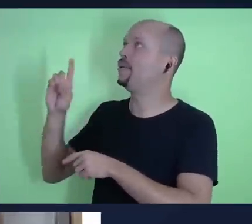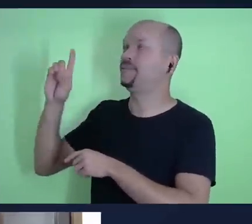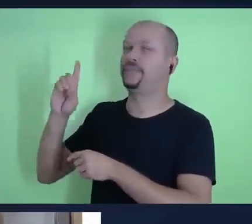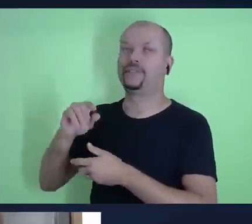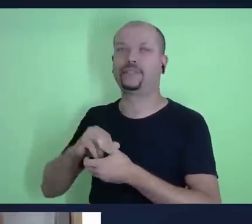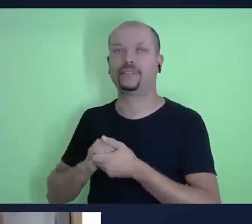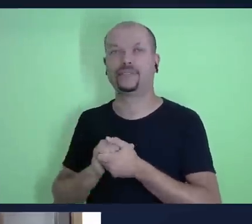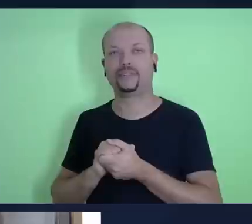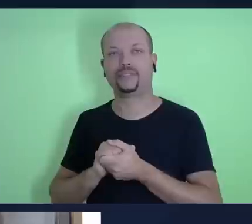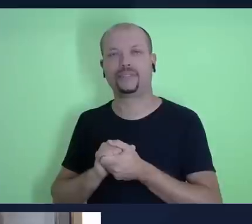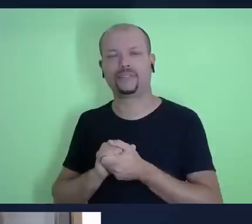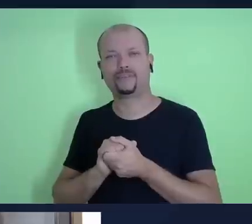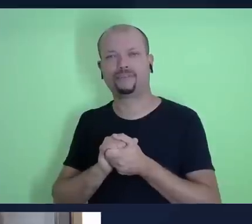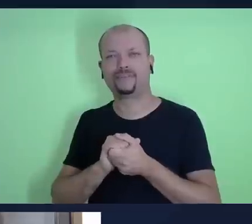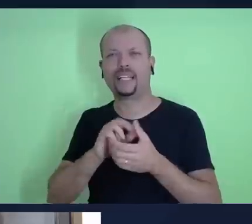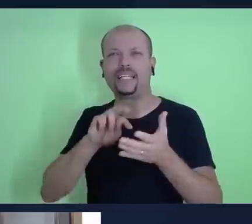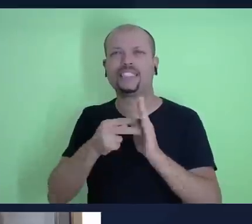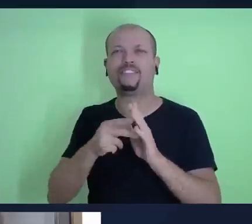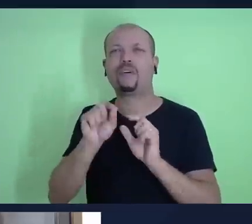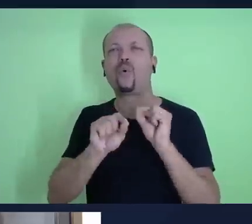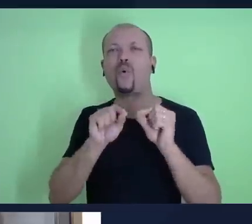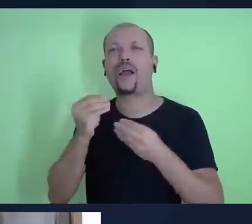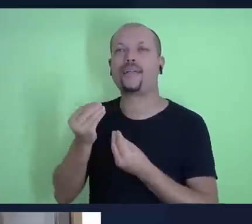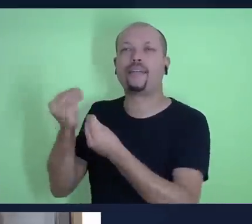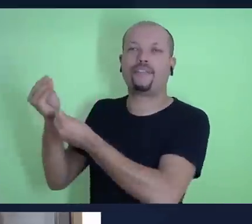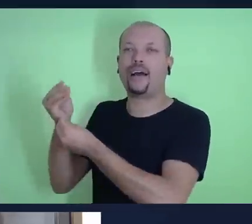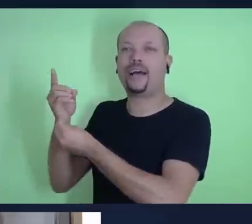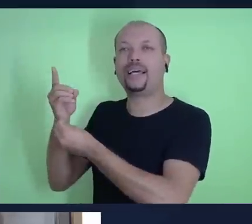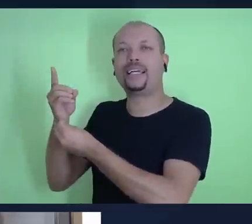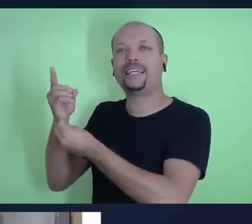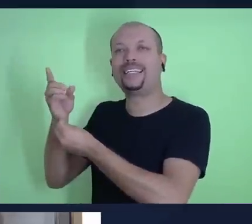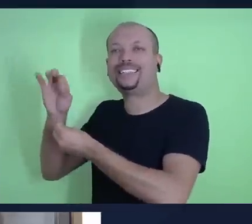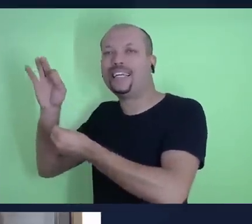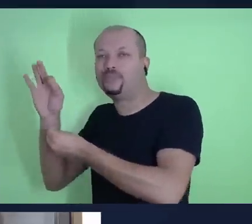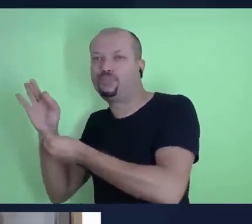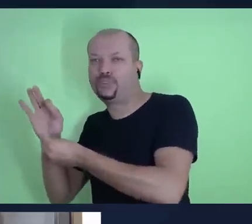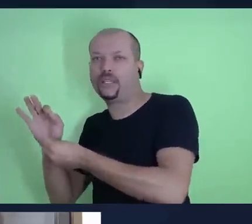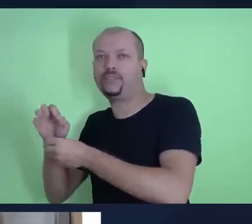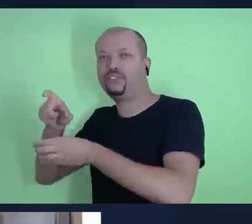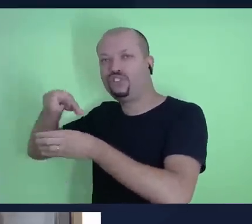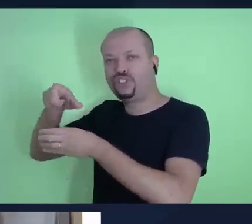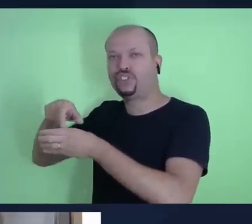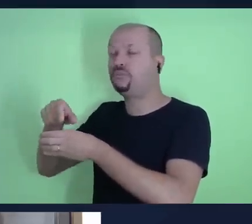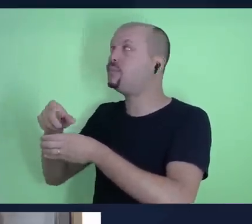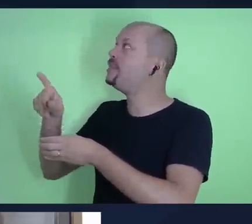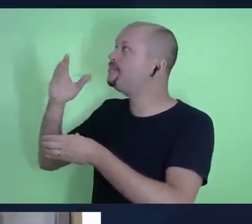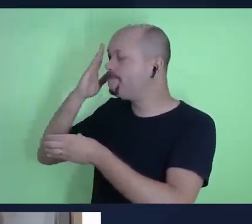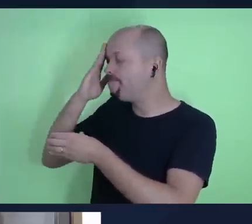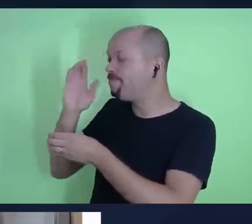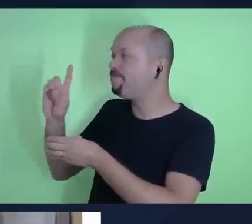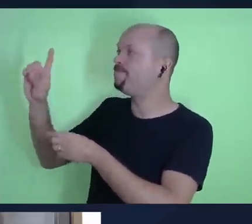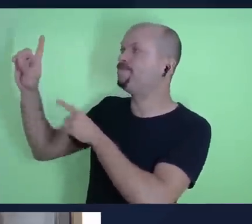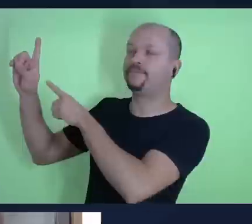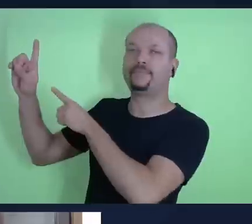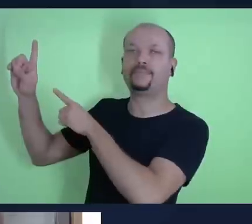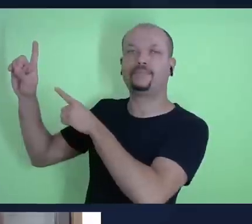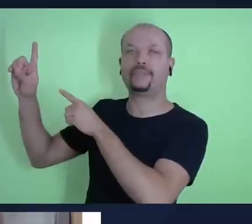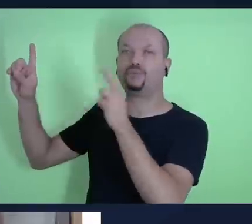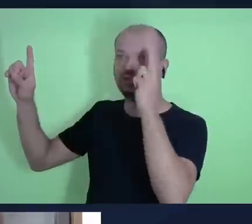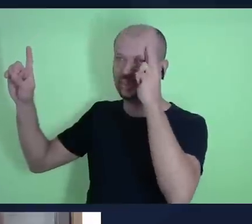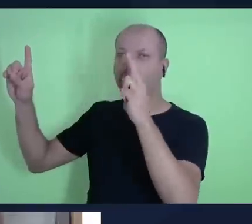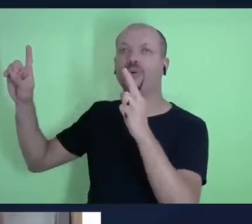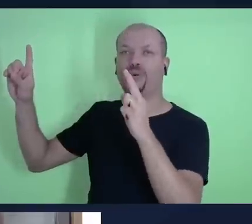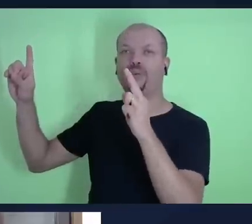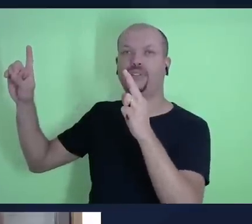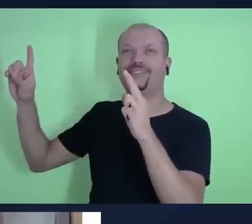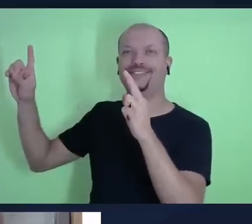O processo de ele devolver dízimo está relacionado com o fato de ele reconhecer Deus como o Deus criador dele,